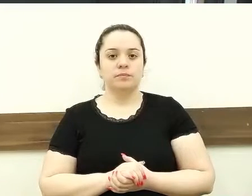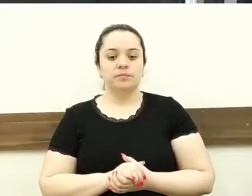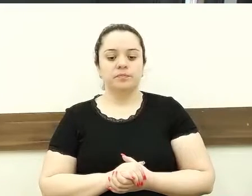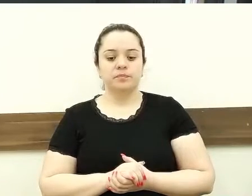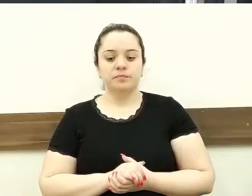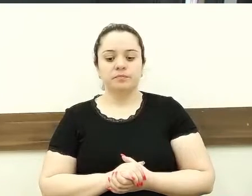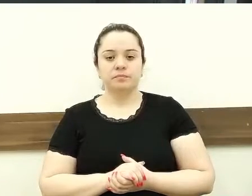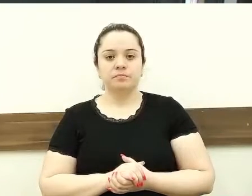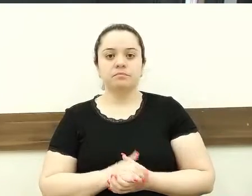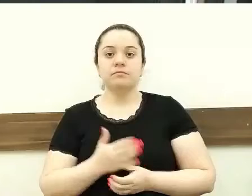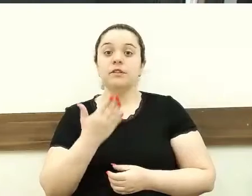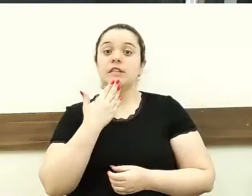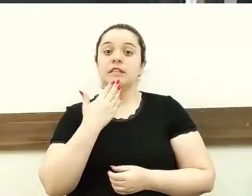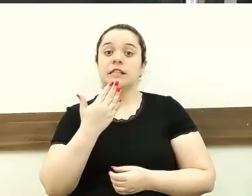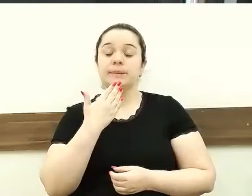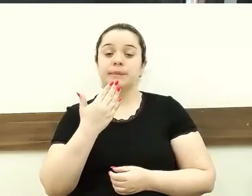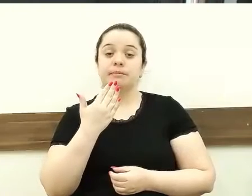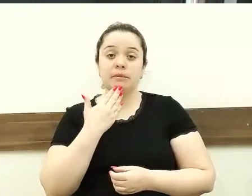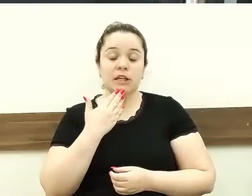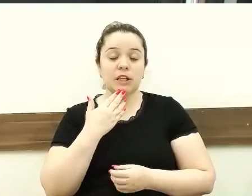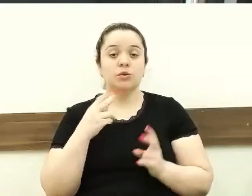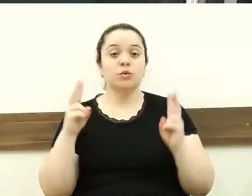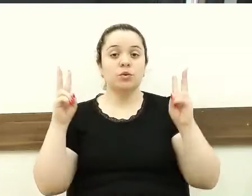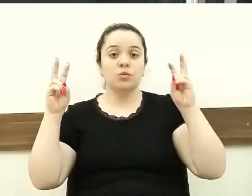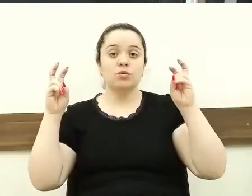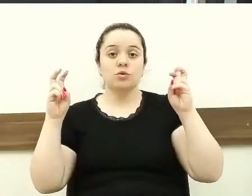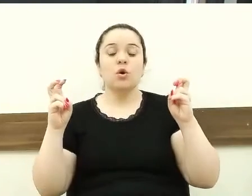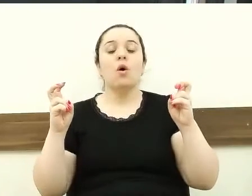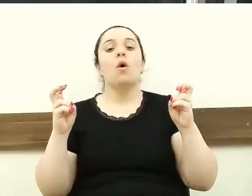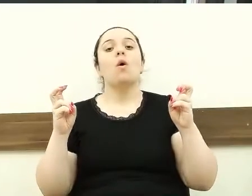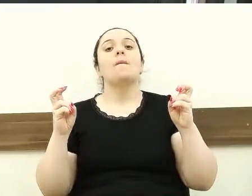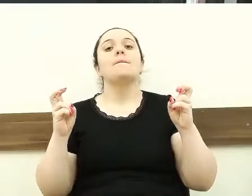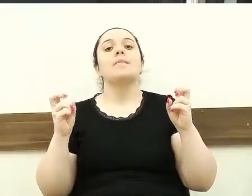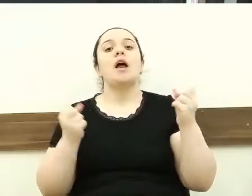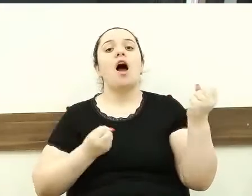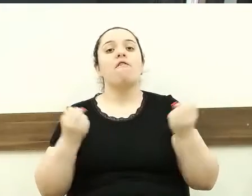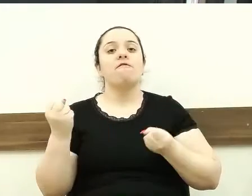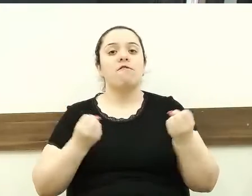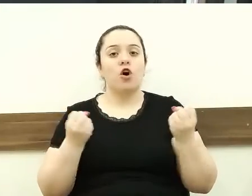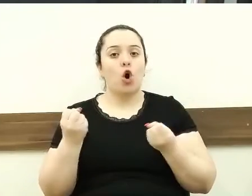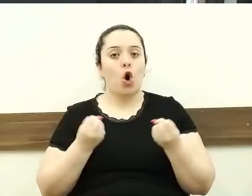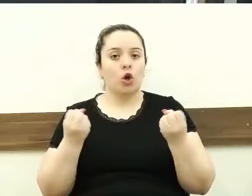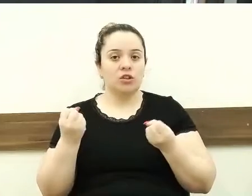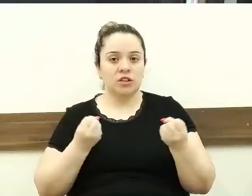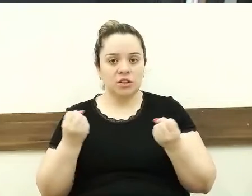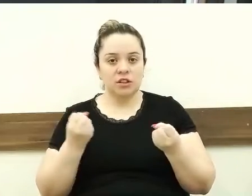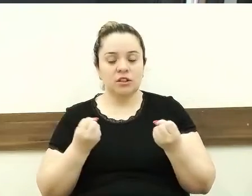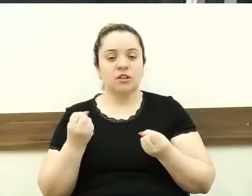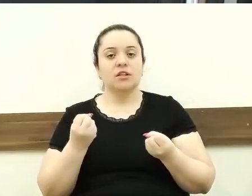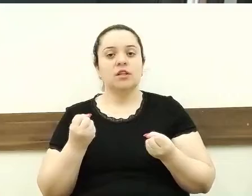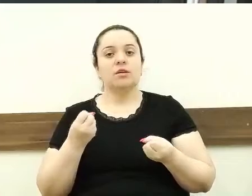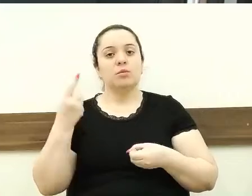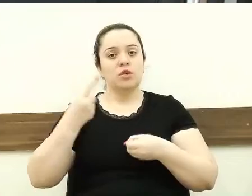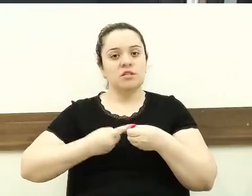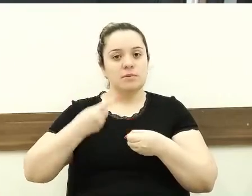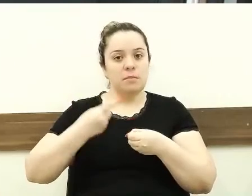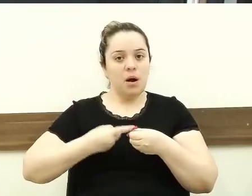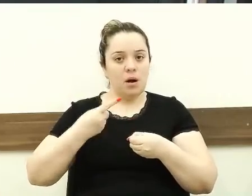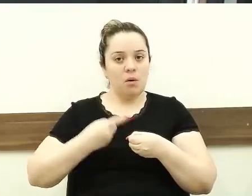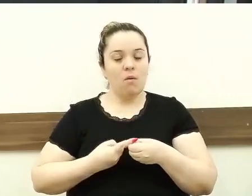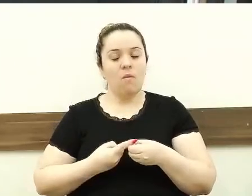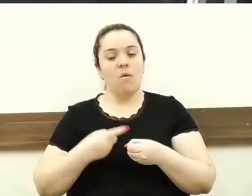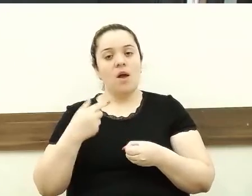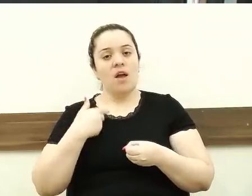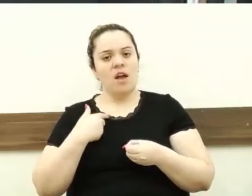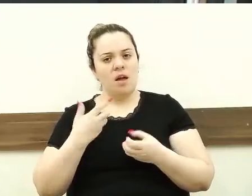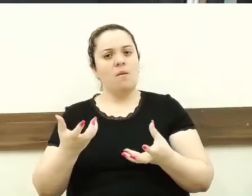frota municipal, o gasto e tudo. Foi muito bom a vossa excelência fazer esse requerimento, inclusive eu quero participar da análise